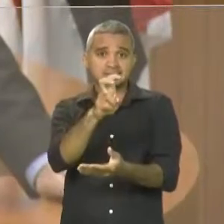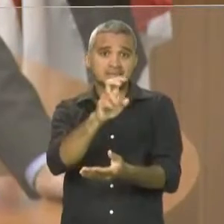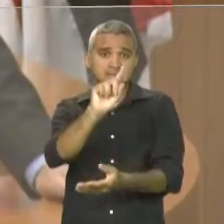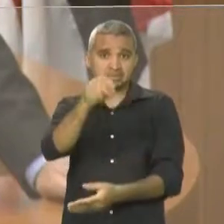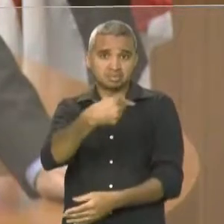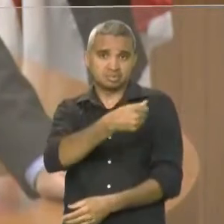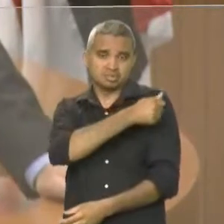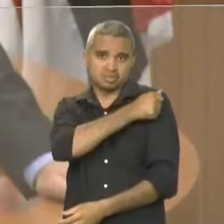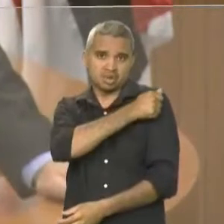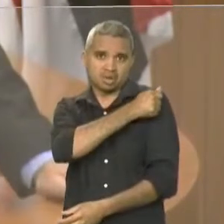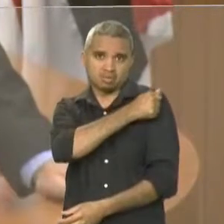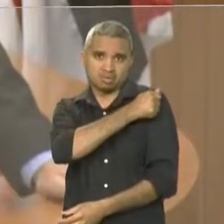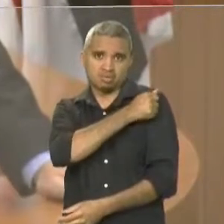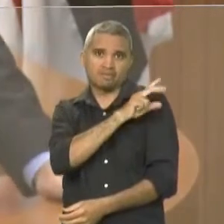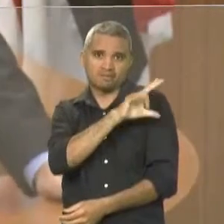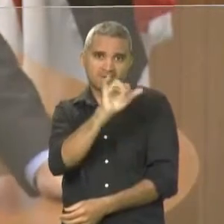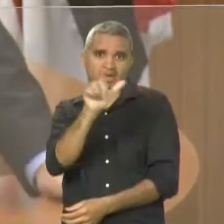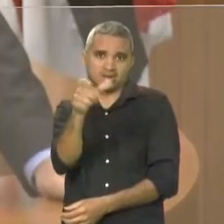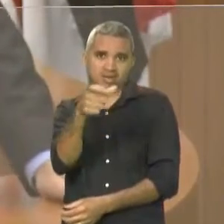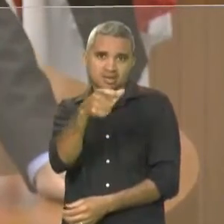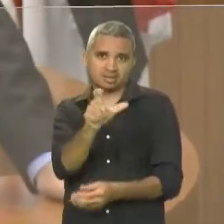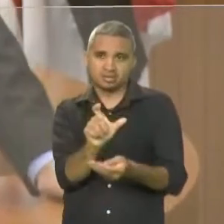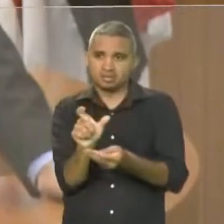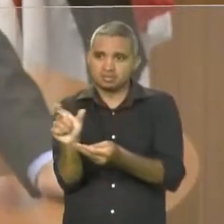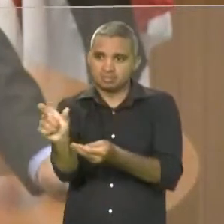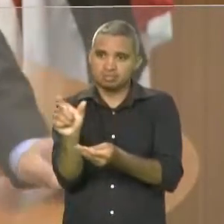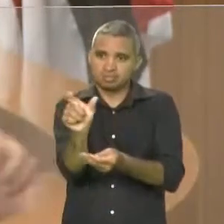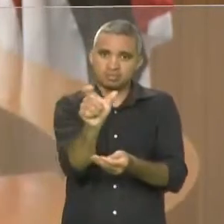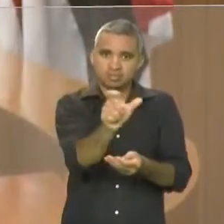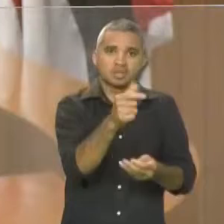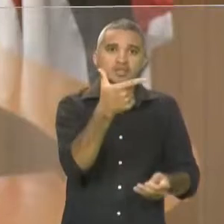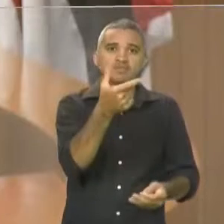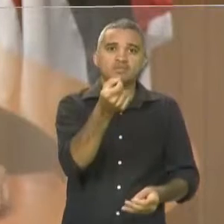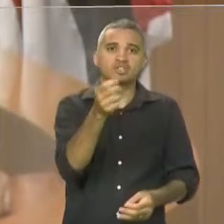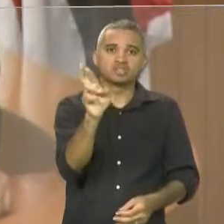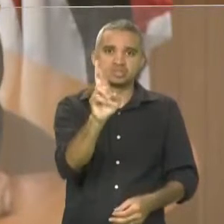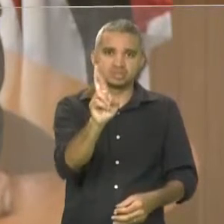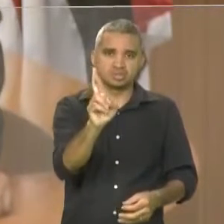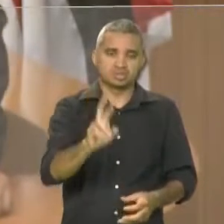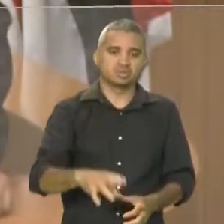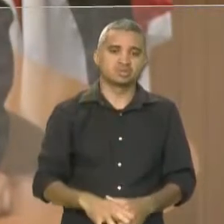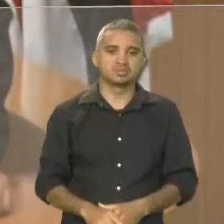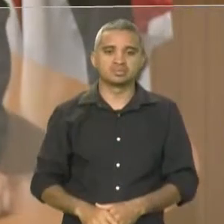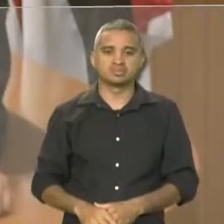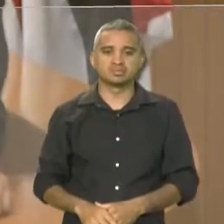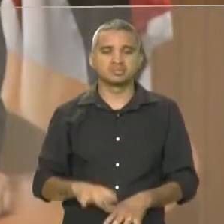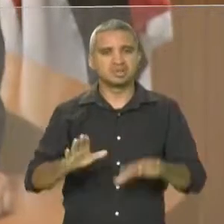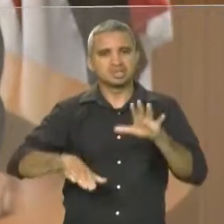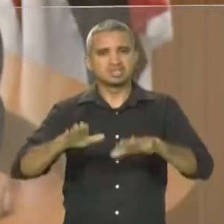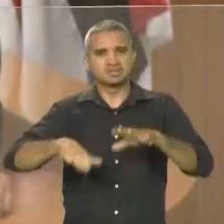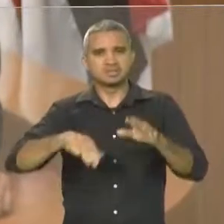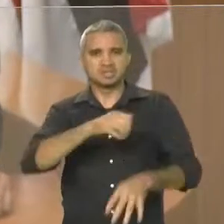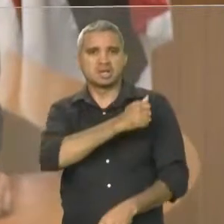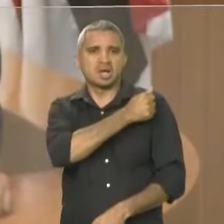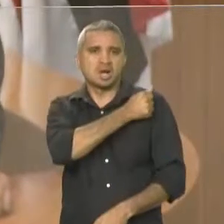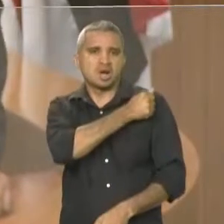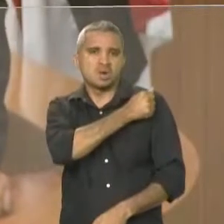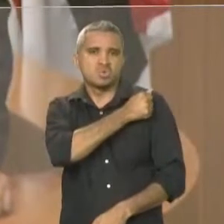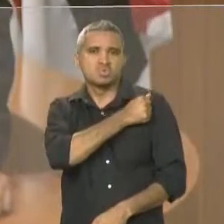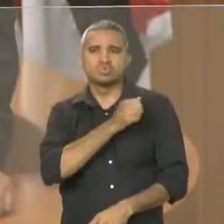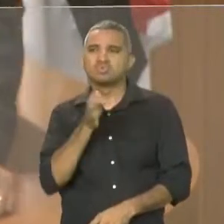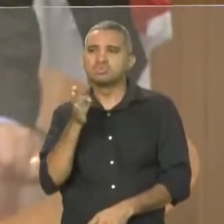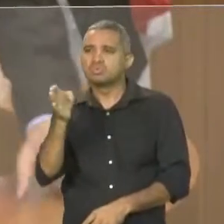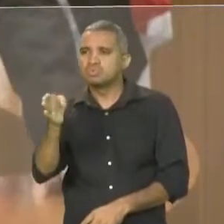que vão receber vales no valor de R$ Aquela criança que muitas vezes ia ao Salimpe,